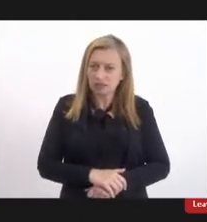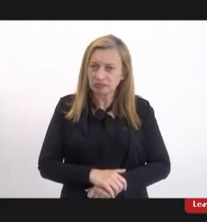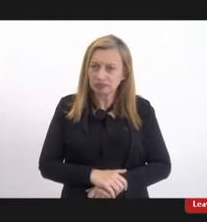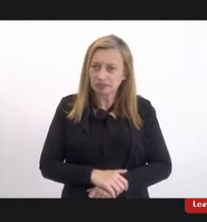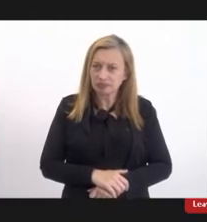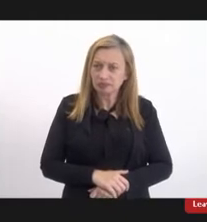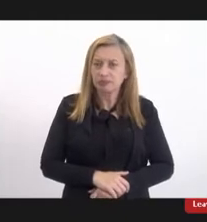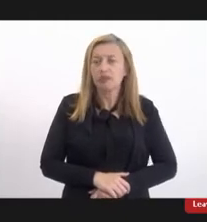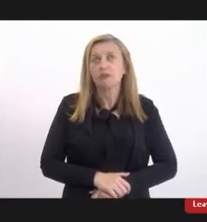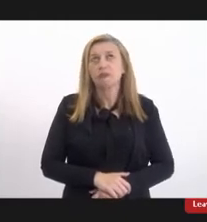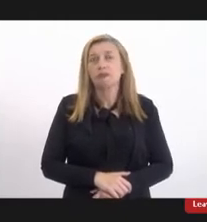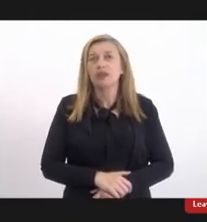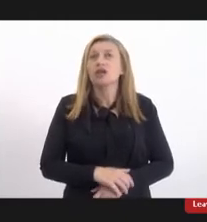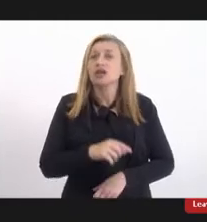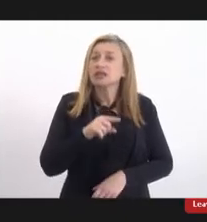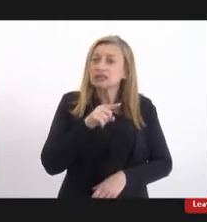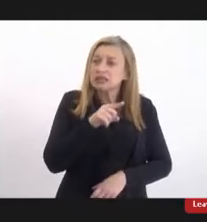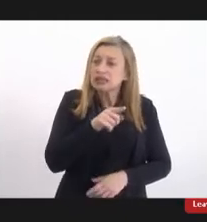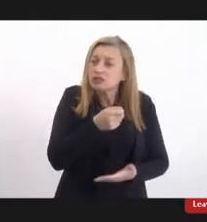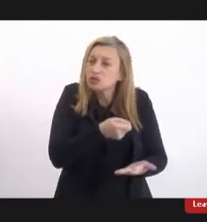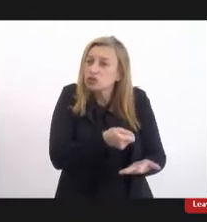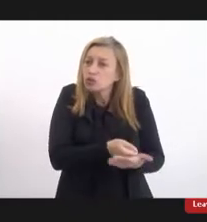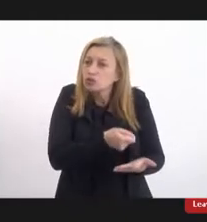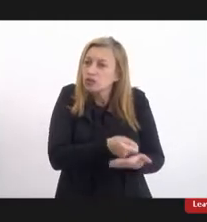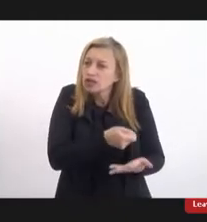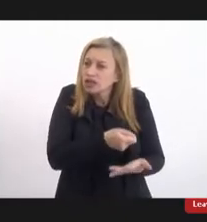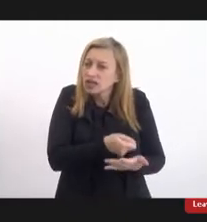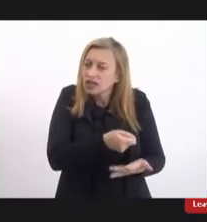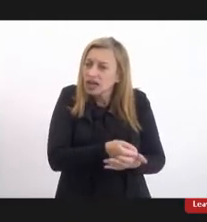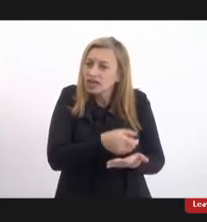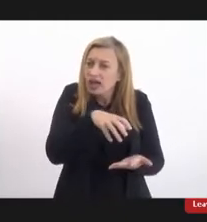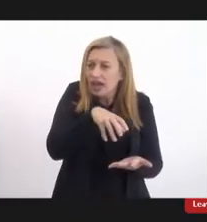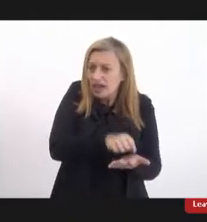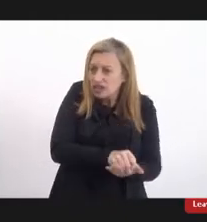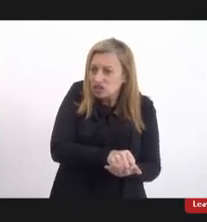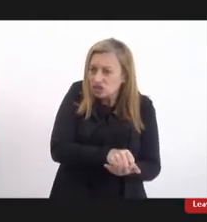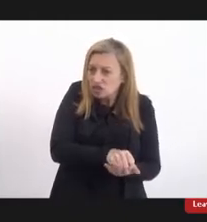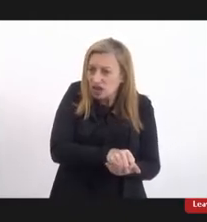que eles fossem obrigados a fazer esse registro